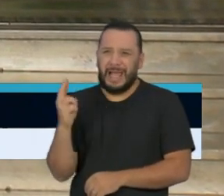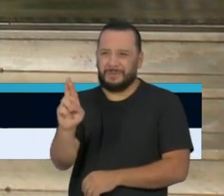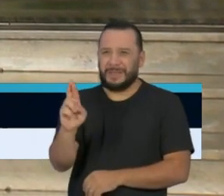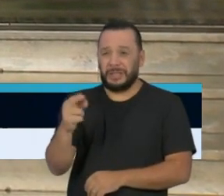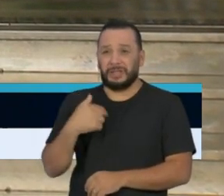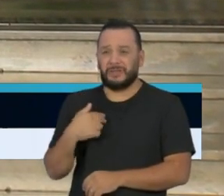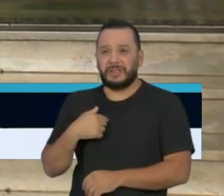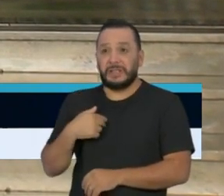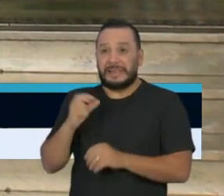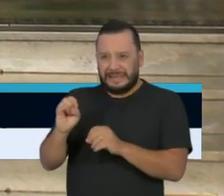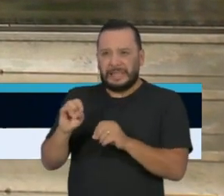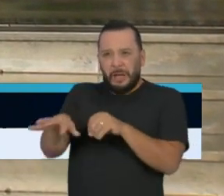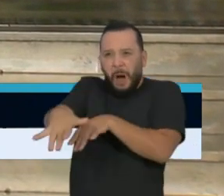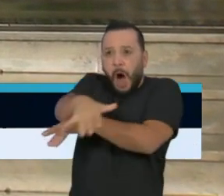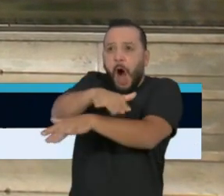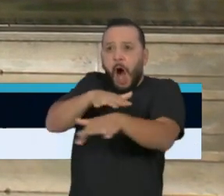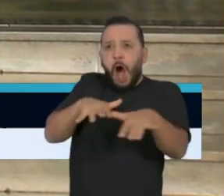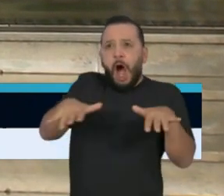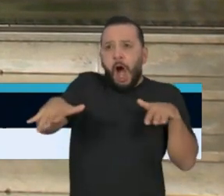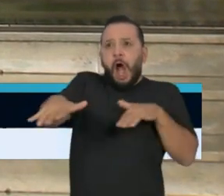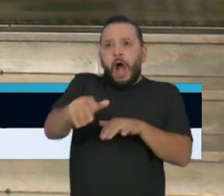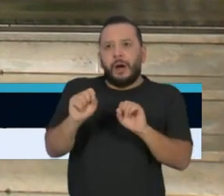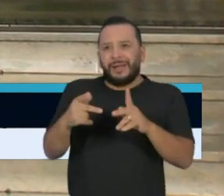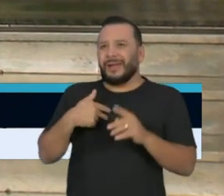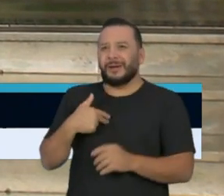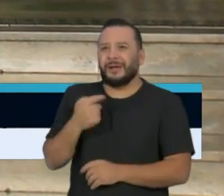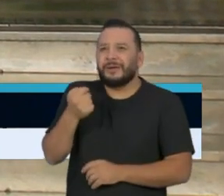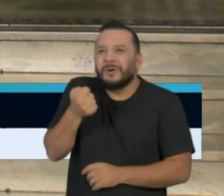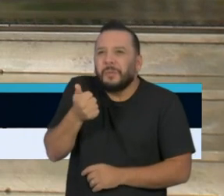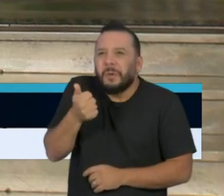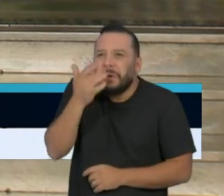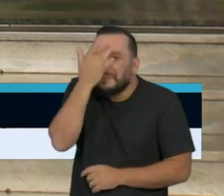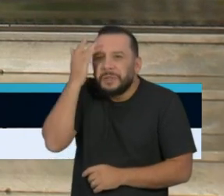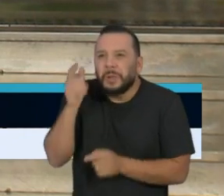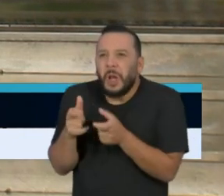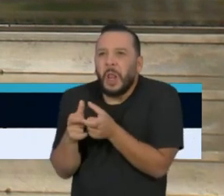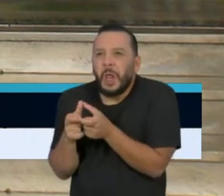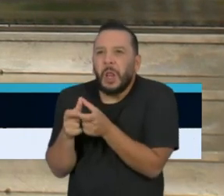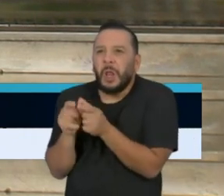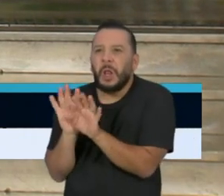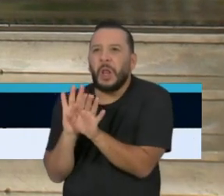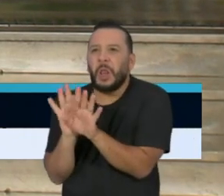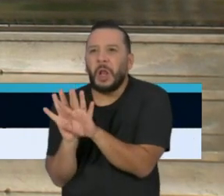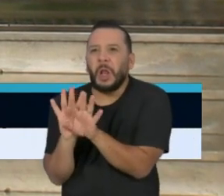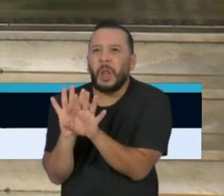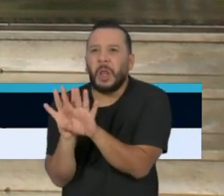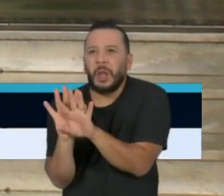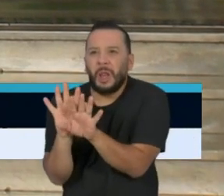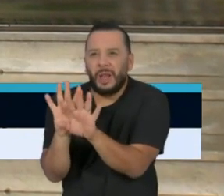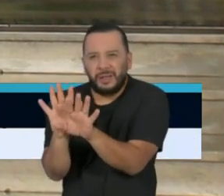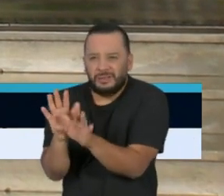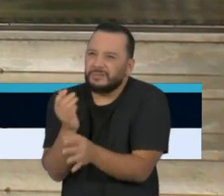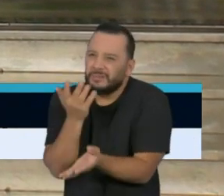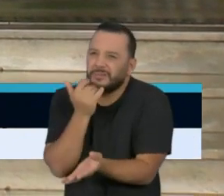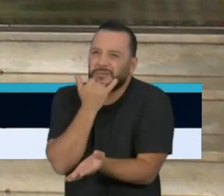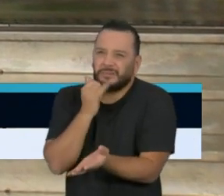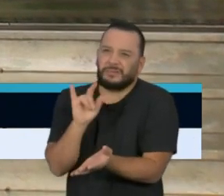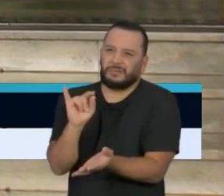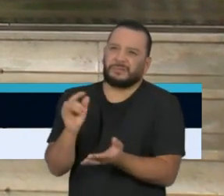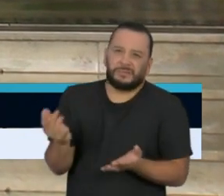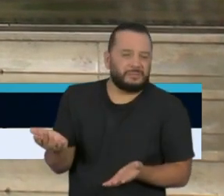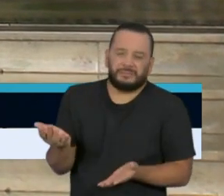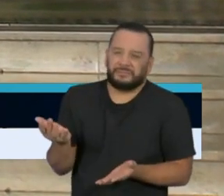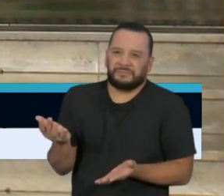que possa ser levada em conta de um grupo tão pequeno, de baixa expressão e que